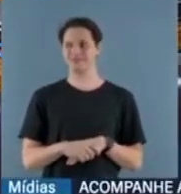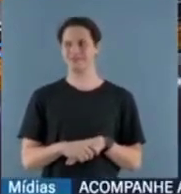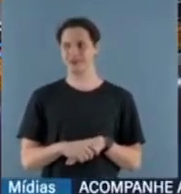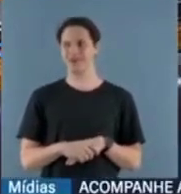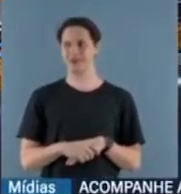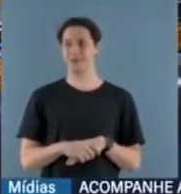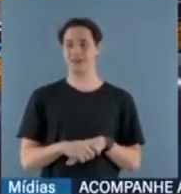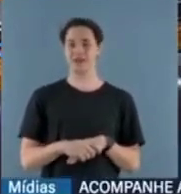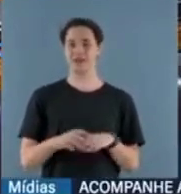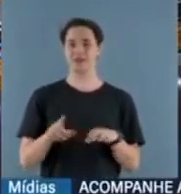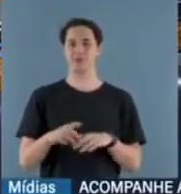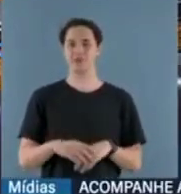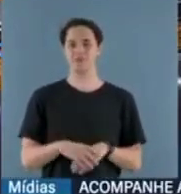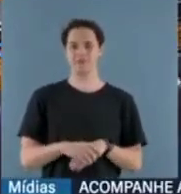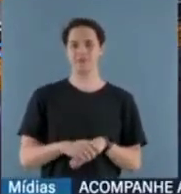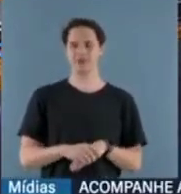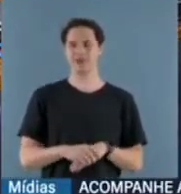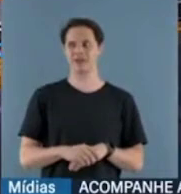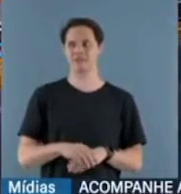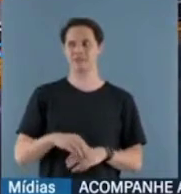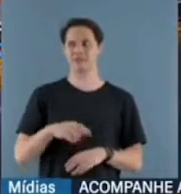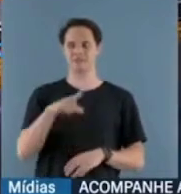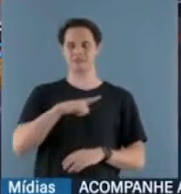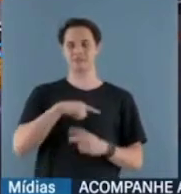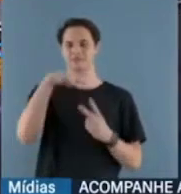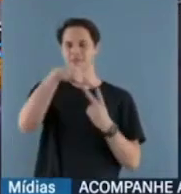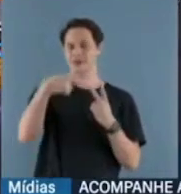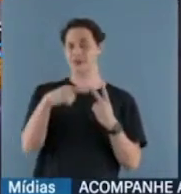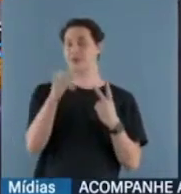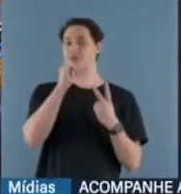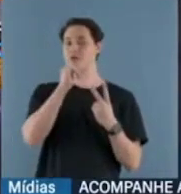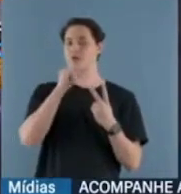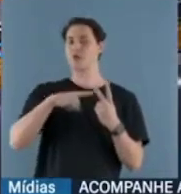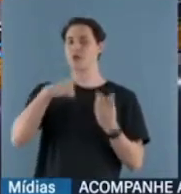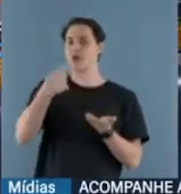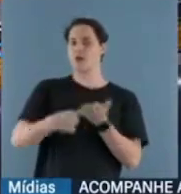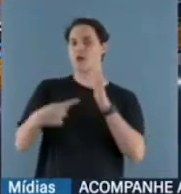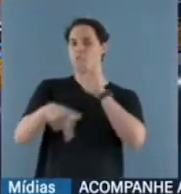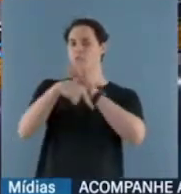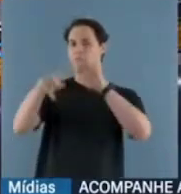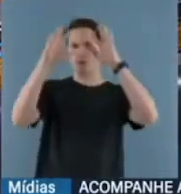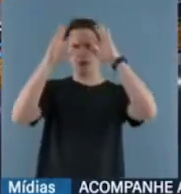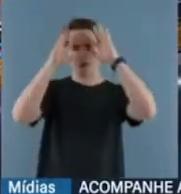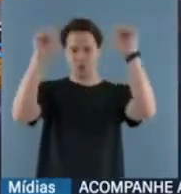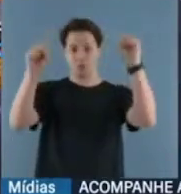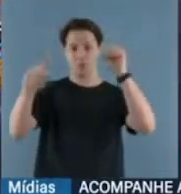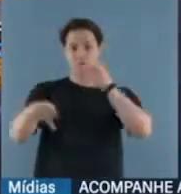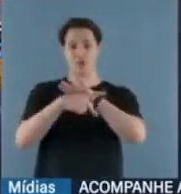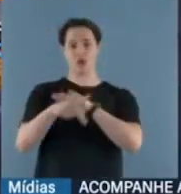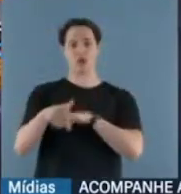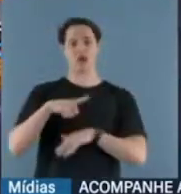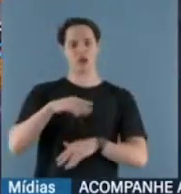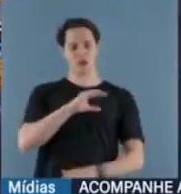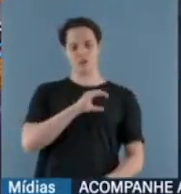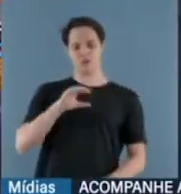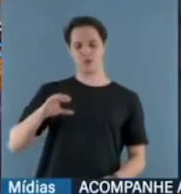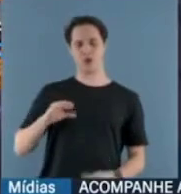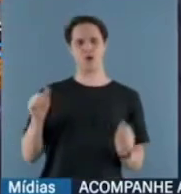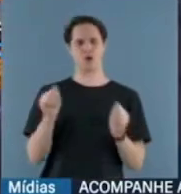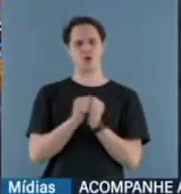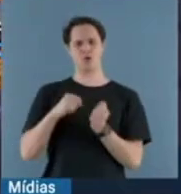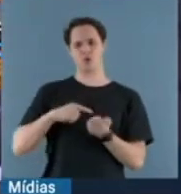portanto, depois desses exemplos, tem um acórdão do STF. O presidente da comissão é jurista. O